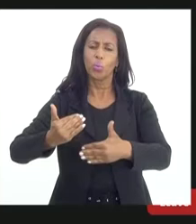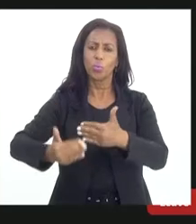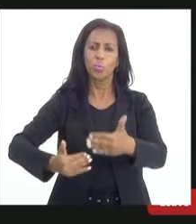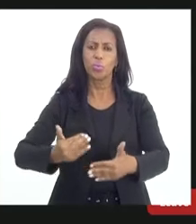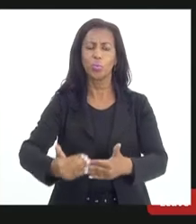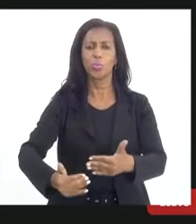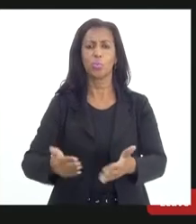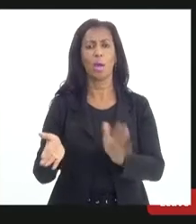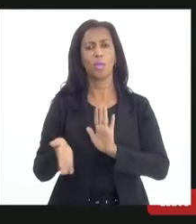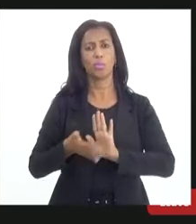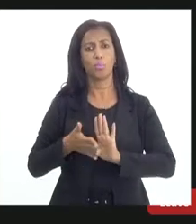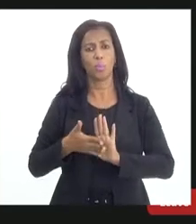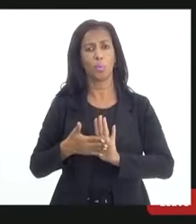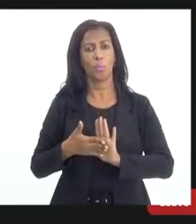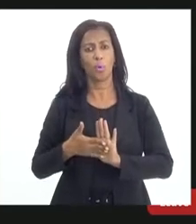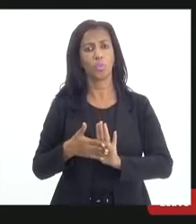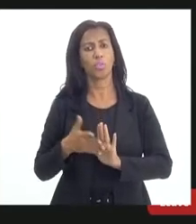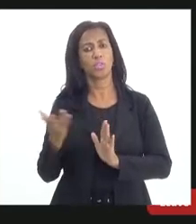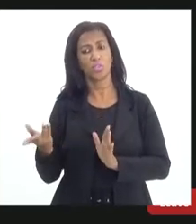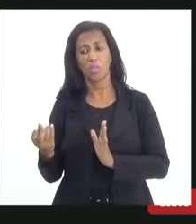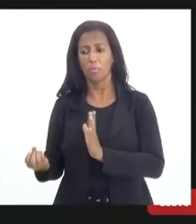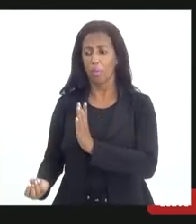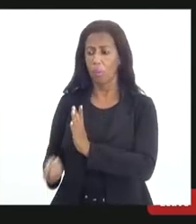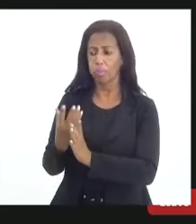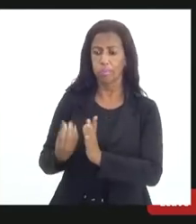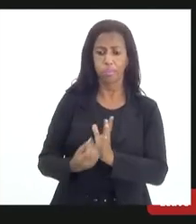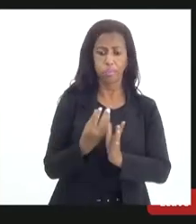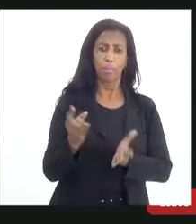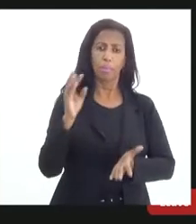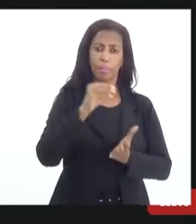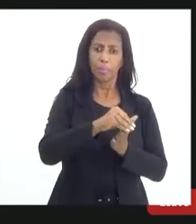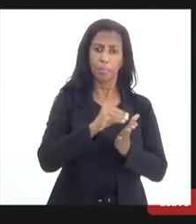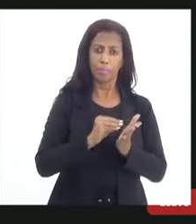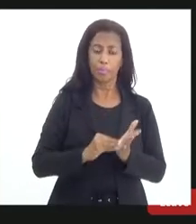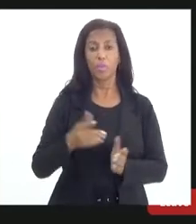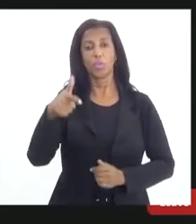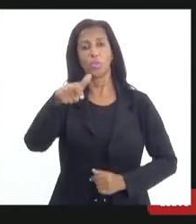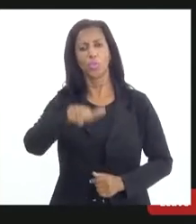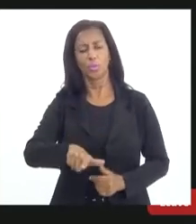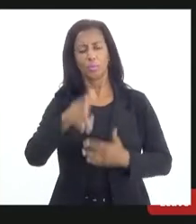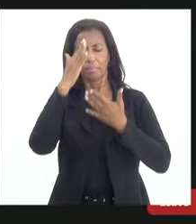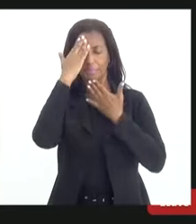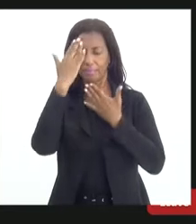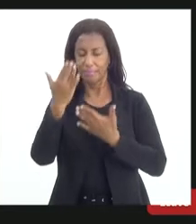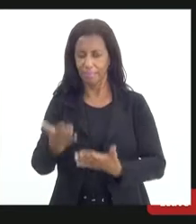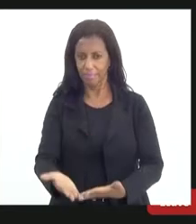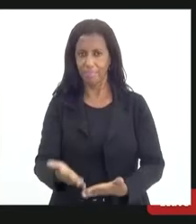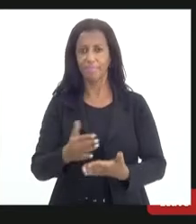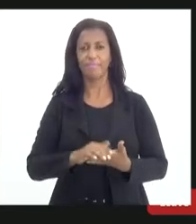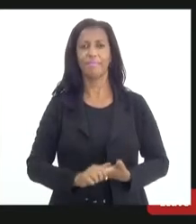às propostas que, eventualmente, forem aqui colocadas. Eu queria, mais uma vez, então, agradecer